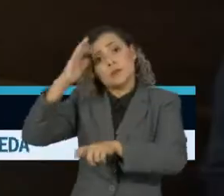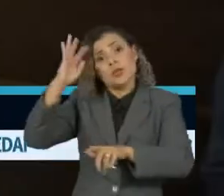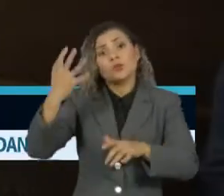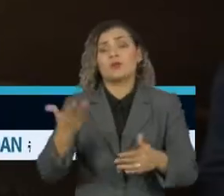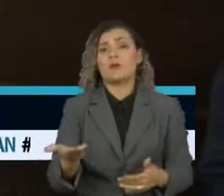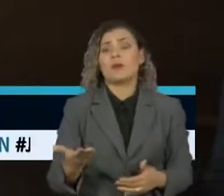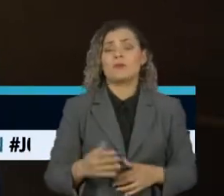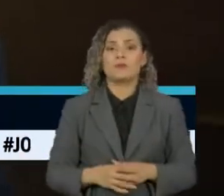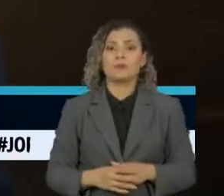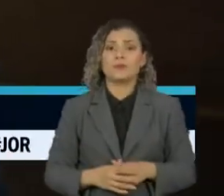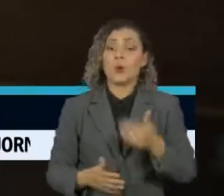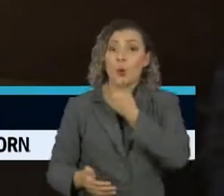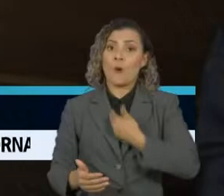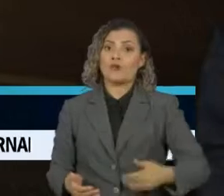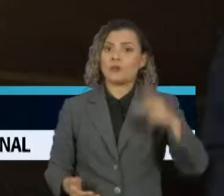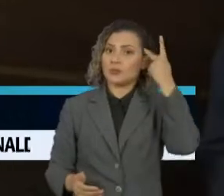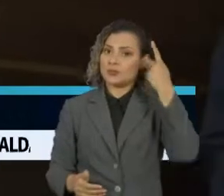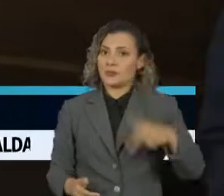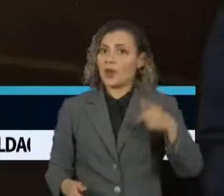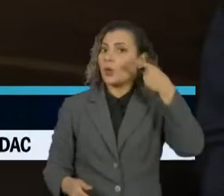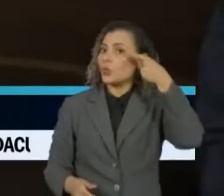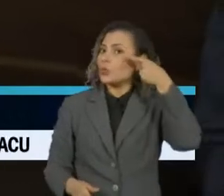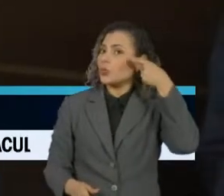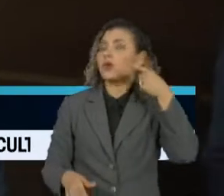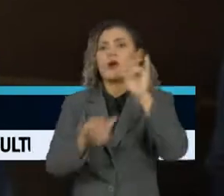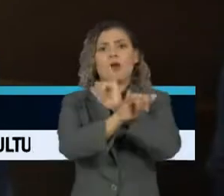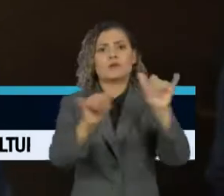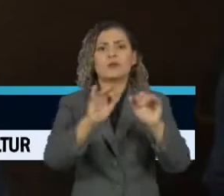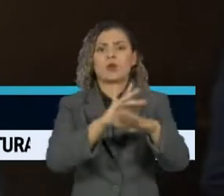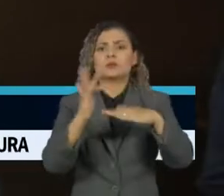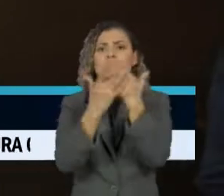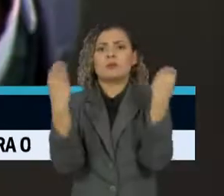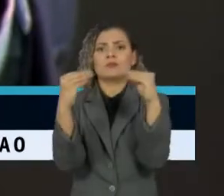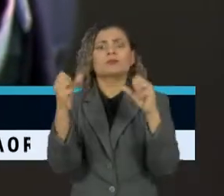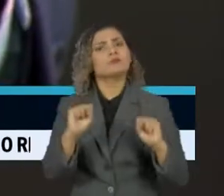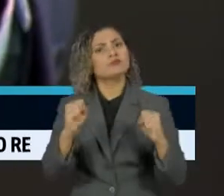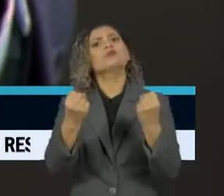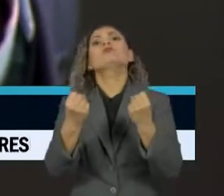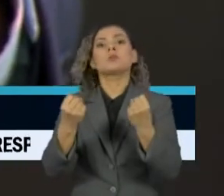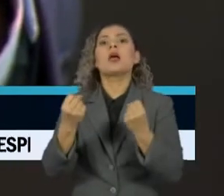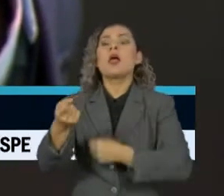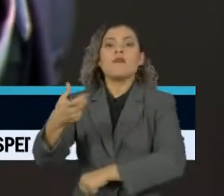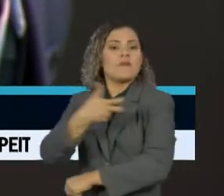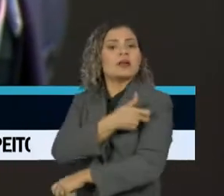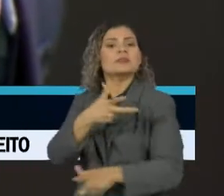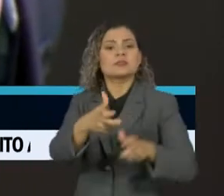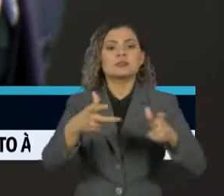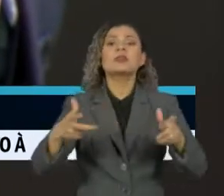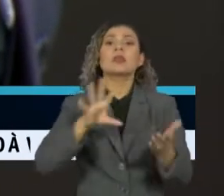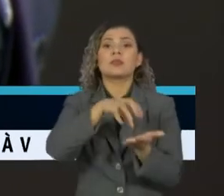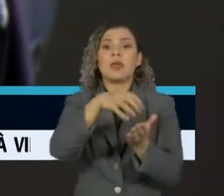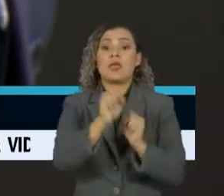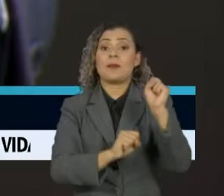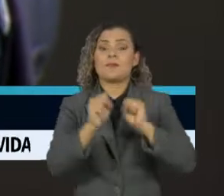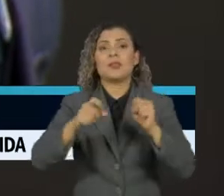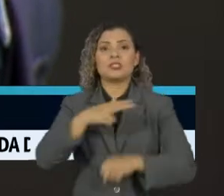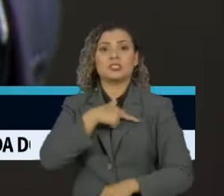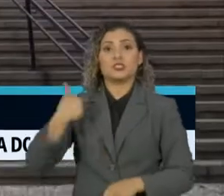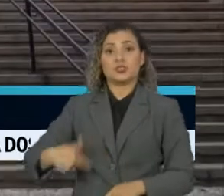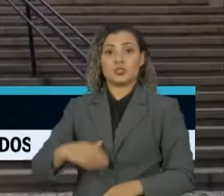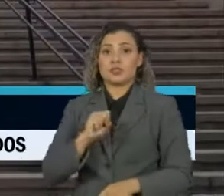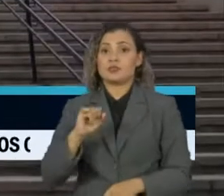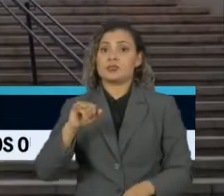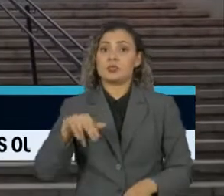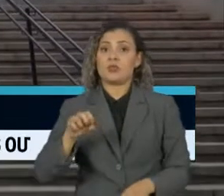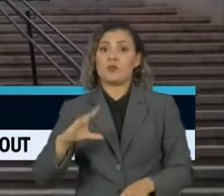O governador de São Paulo, João Dória, defendeu em uma rede social a eficácia da vacina desenvolvida pela empresa chinesa Sinovac